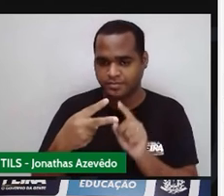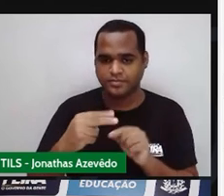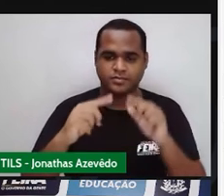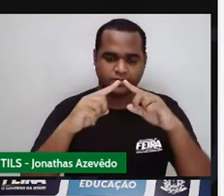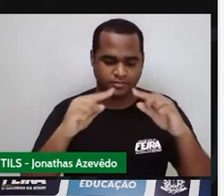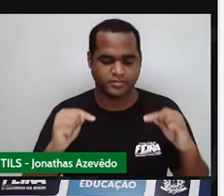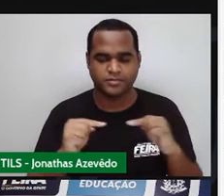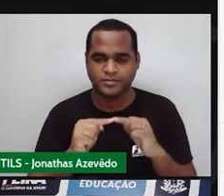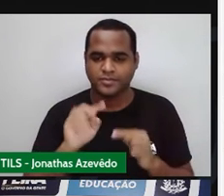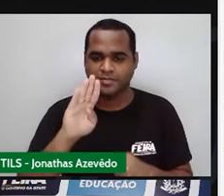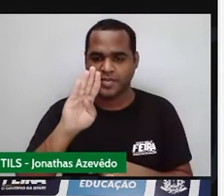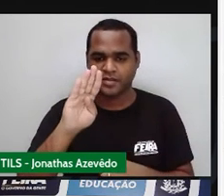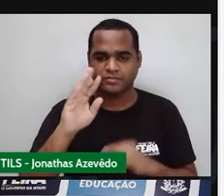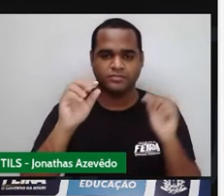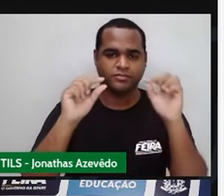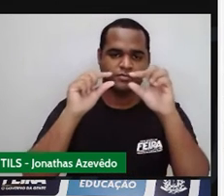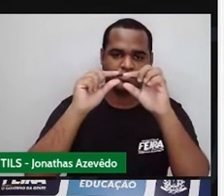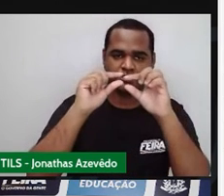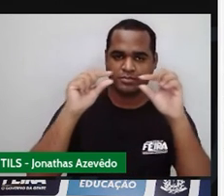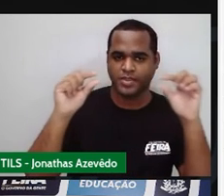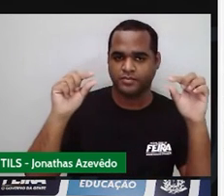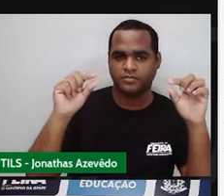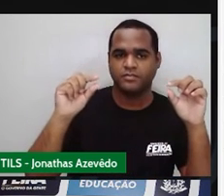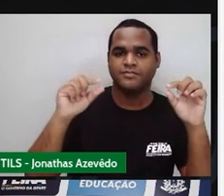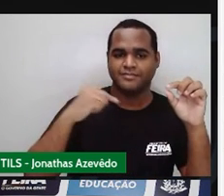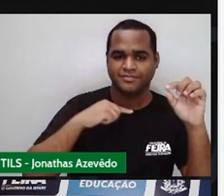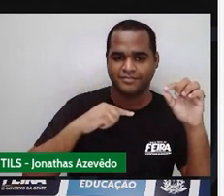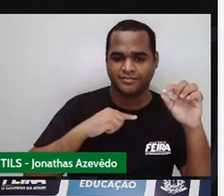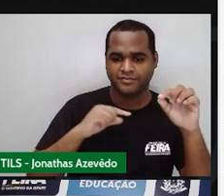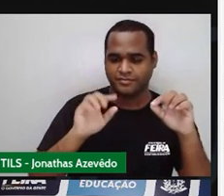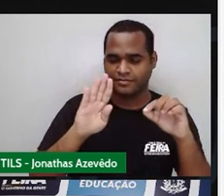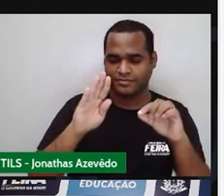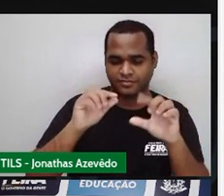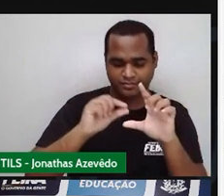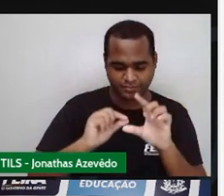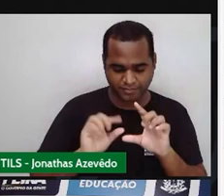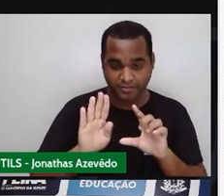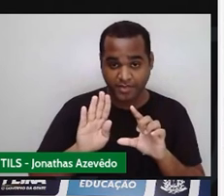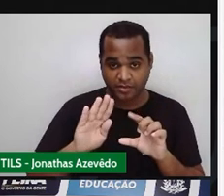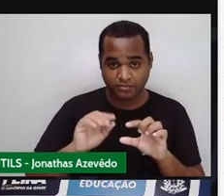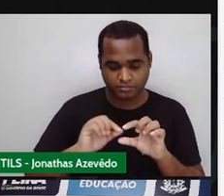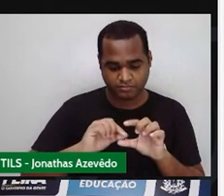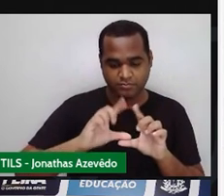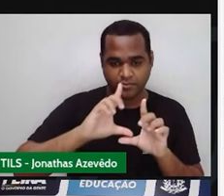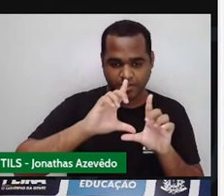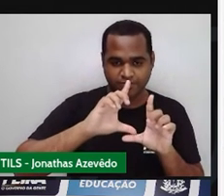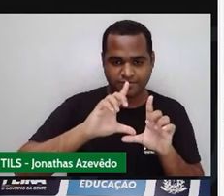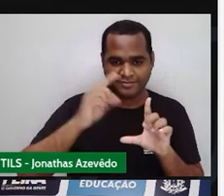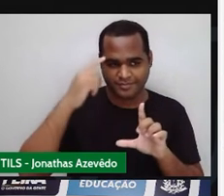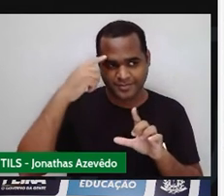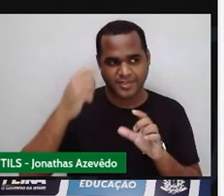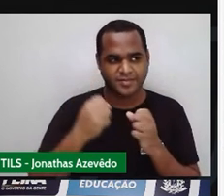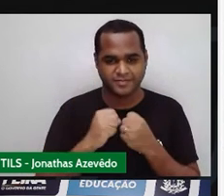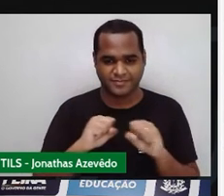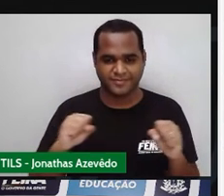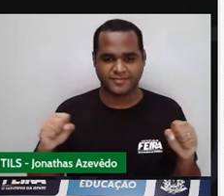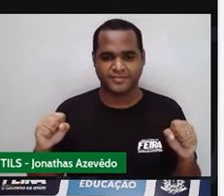esse B minúsculo, que é a base desse triângulo. Esse B maiúsculo, que é a base do triângulo maior.